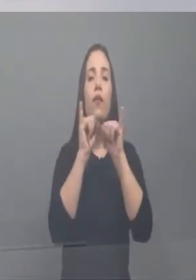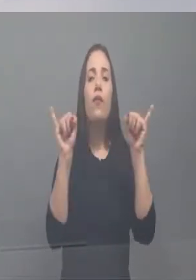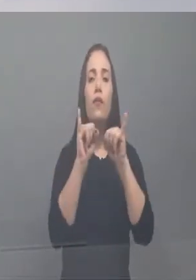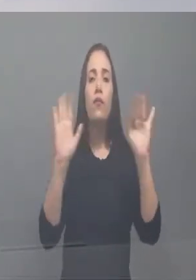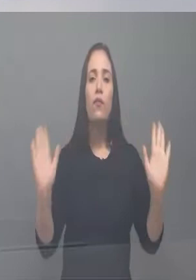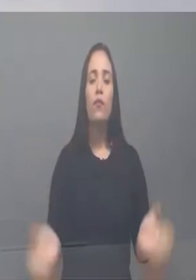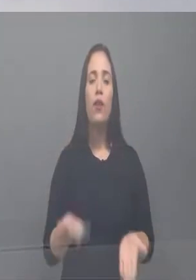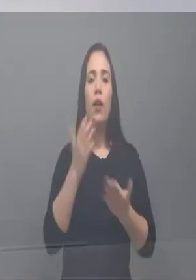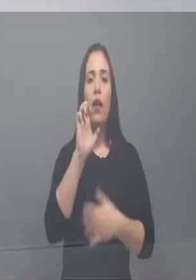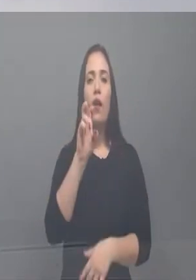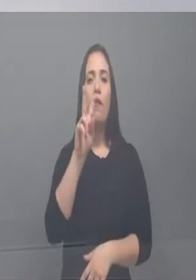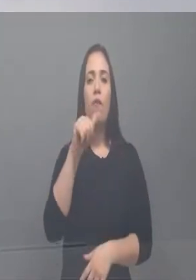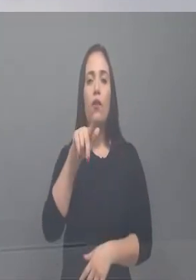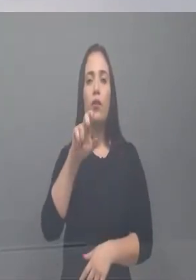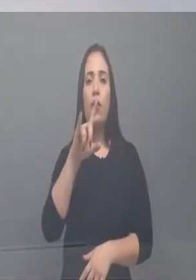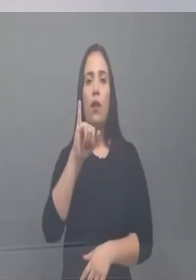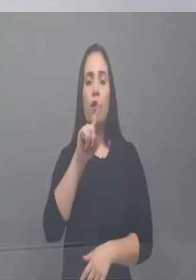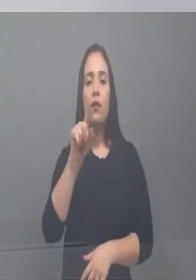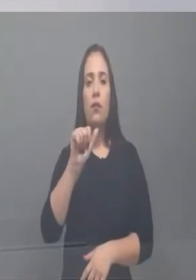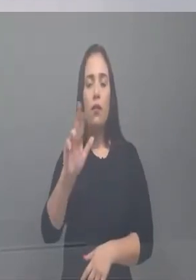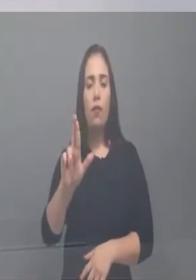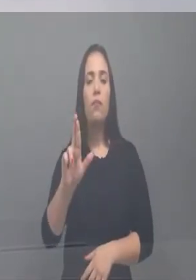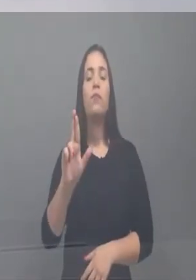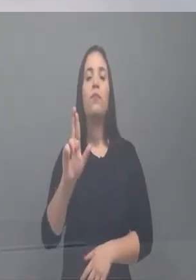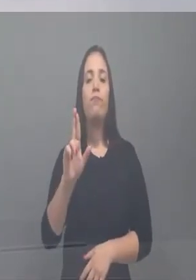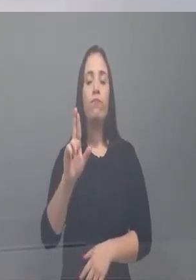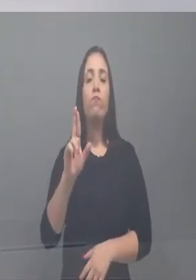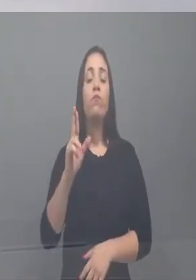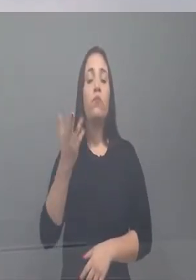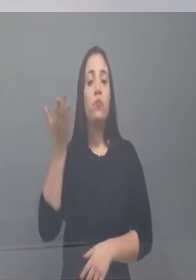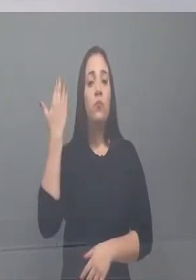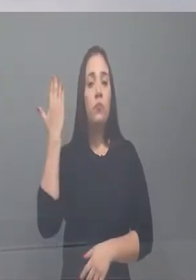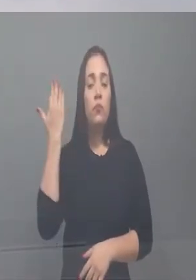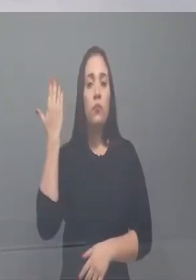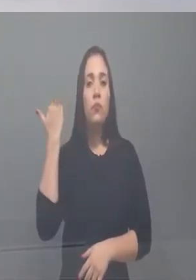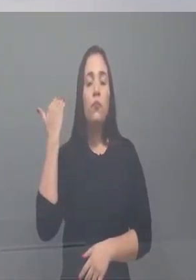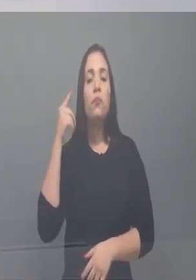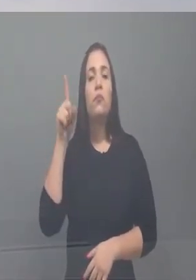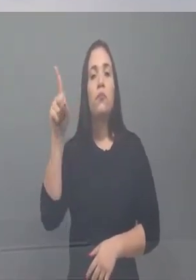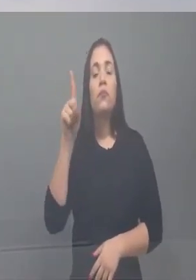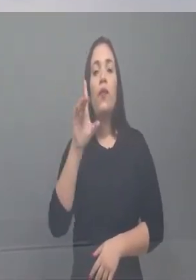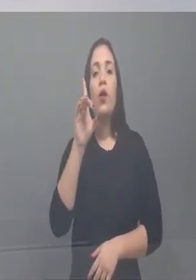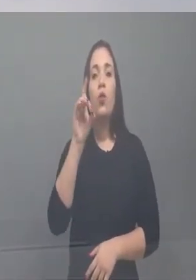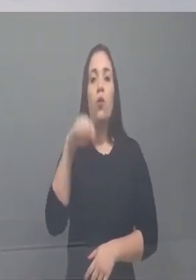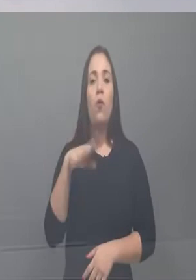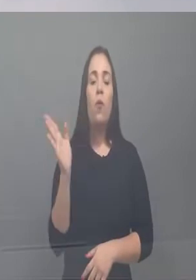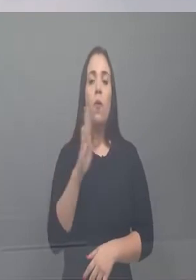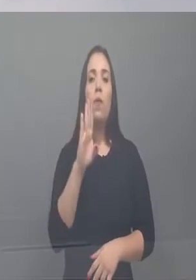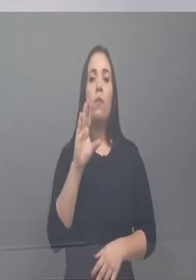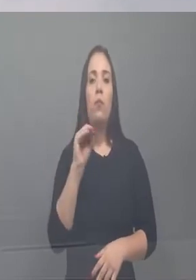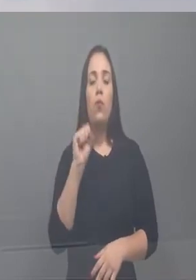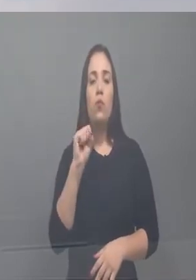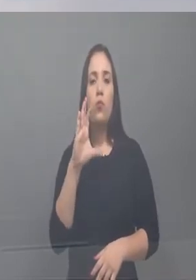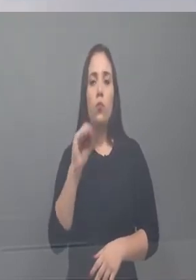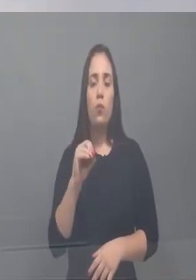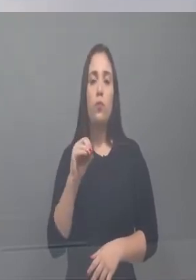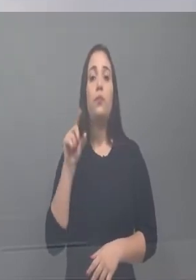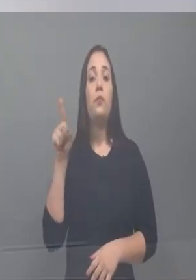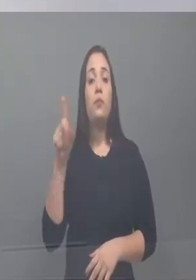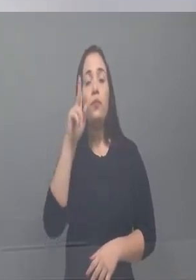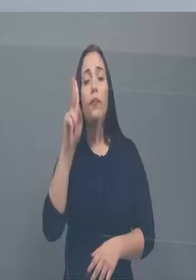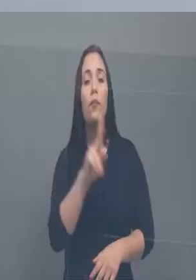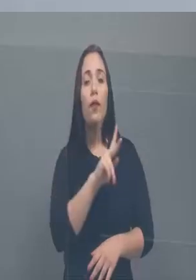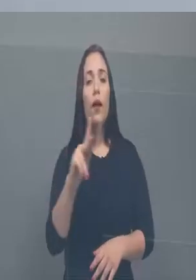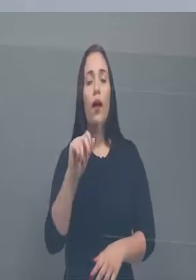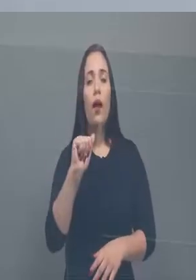grande homem que a gente chama, é o padre Oceni, né, na época, na Dom Bosco. É, o Oceni, o deputado, o padre